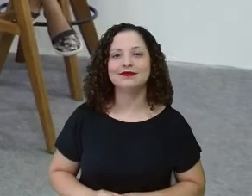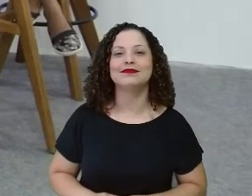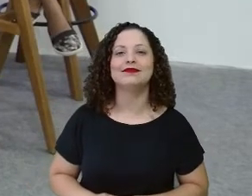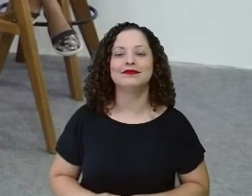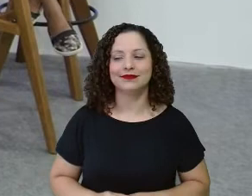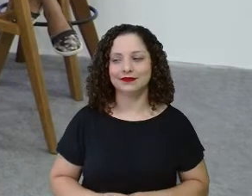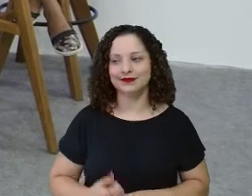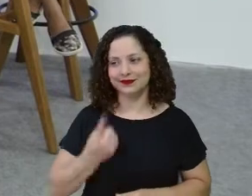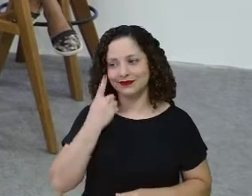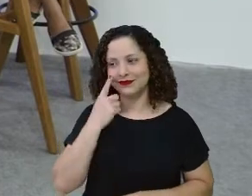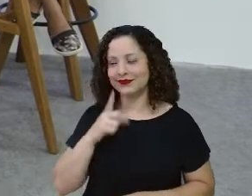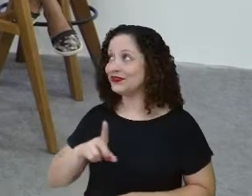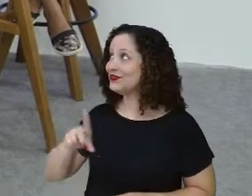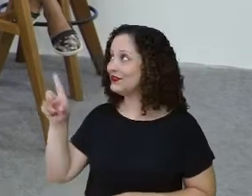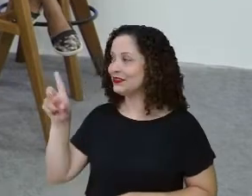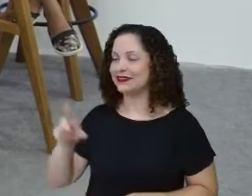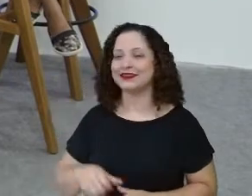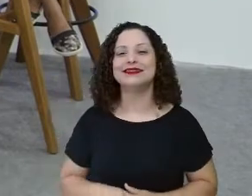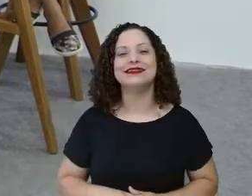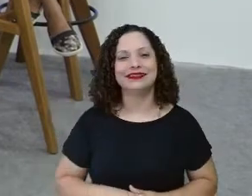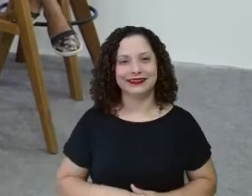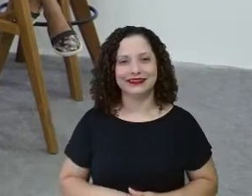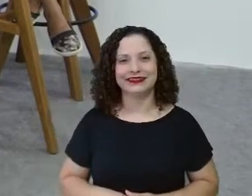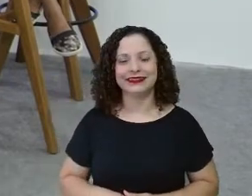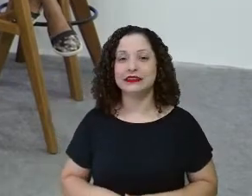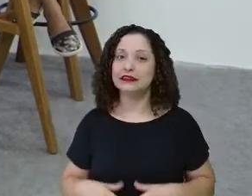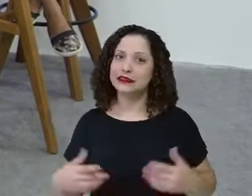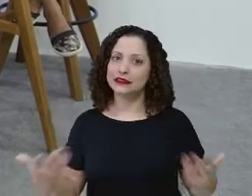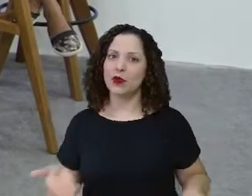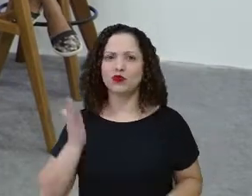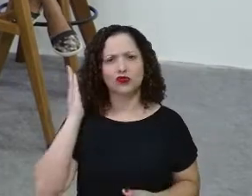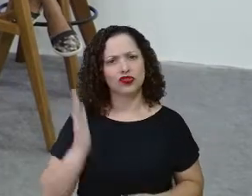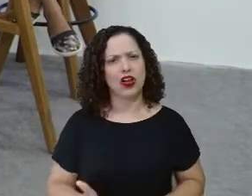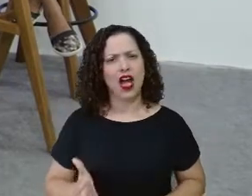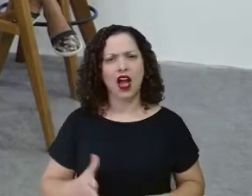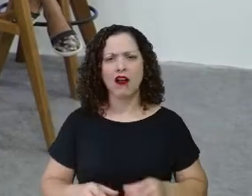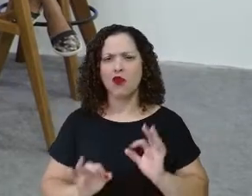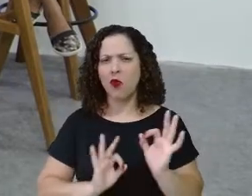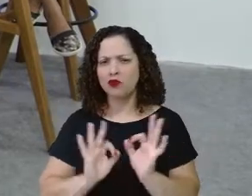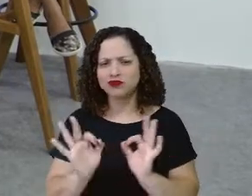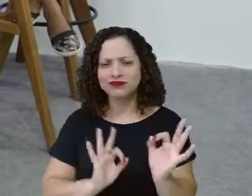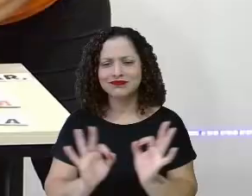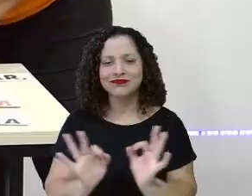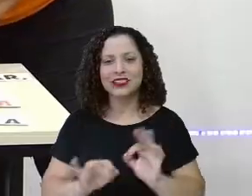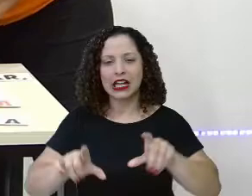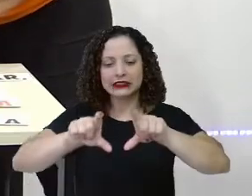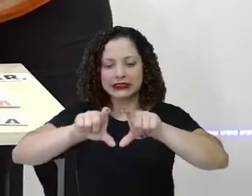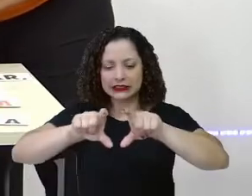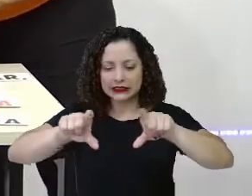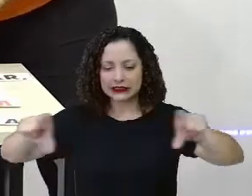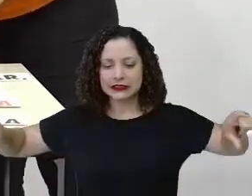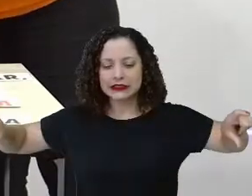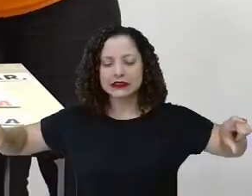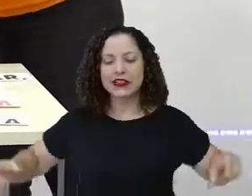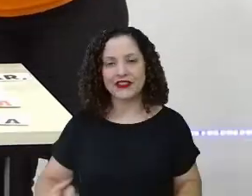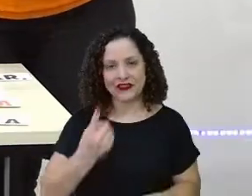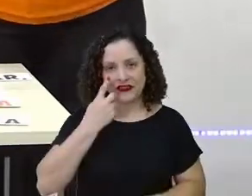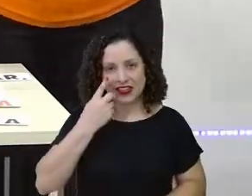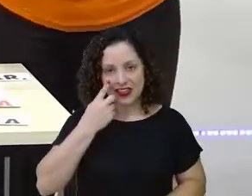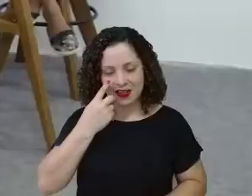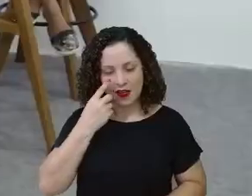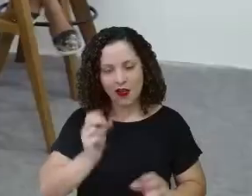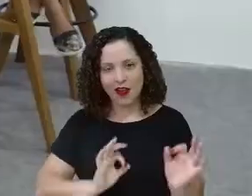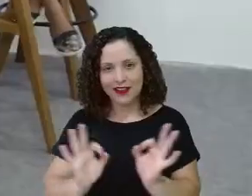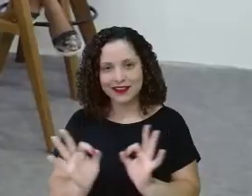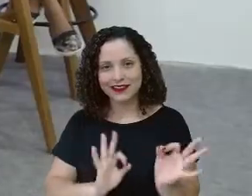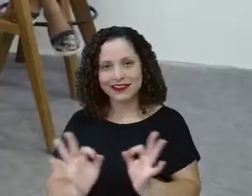Cantar! Olha aí! Pronto! E substituiu! Tá vendo? Olhou a imagem, escreveu! Essa Laís